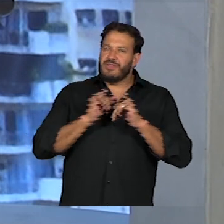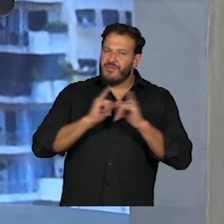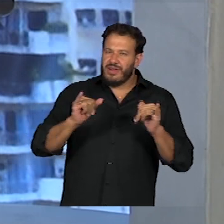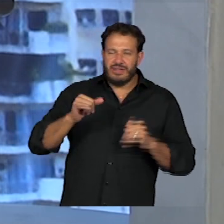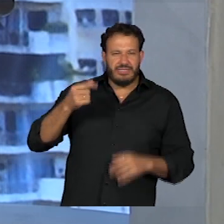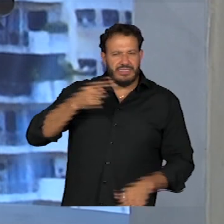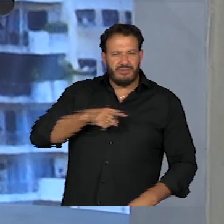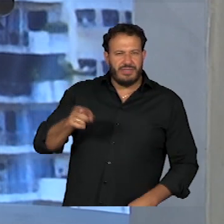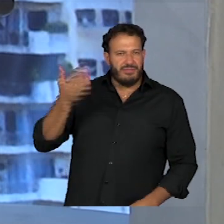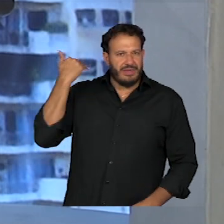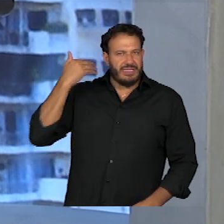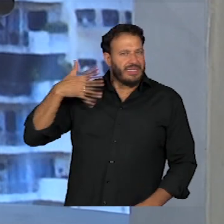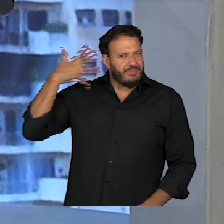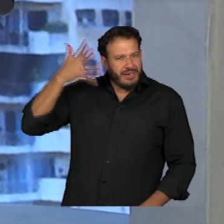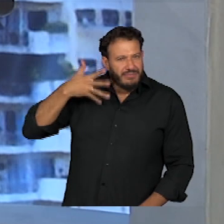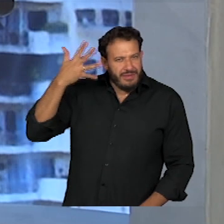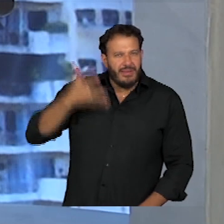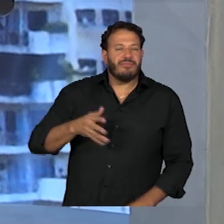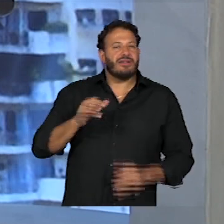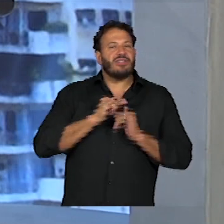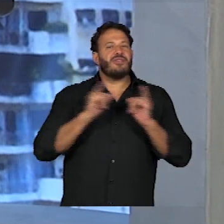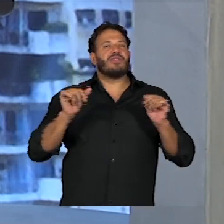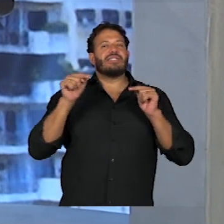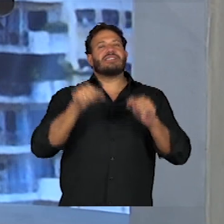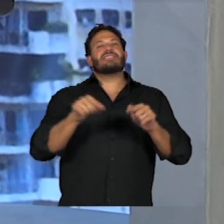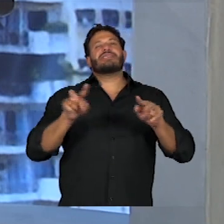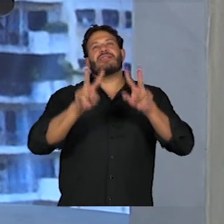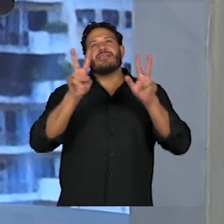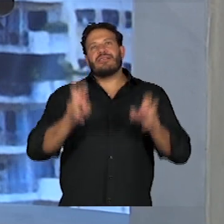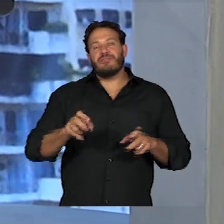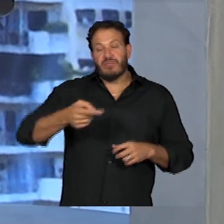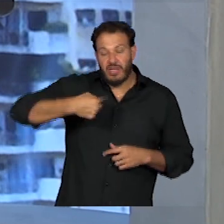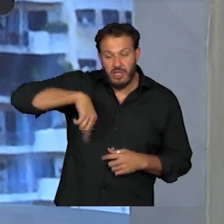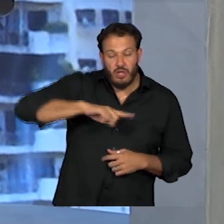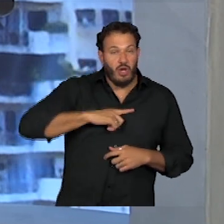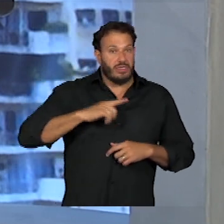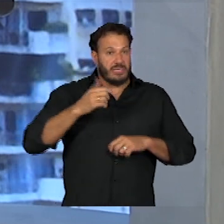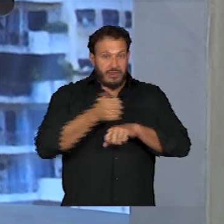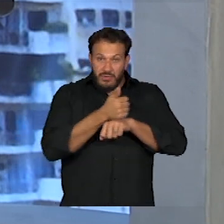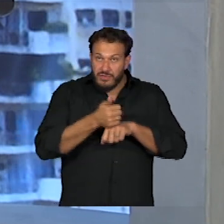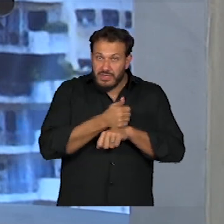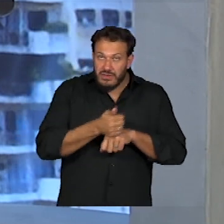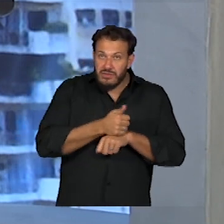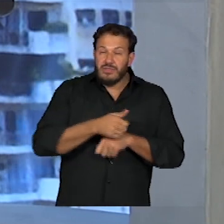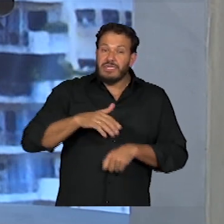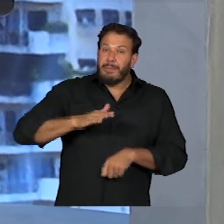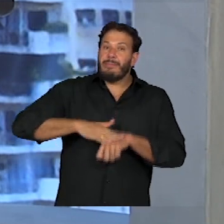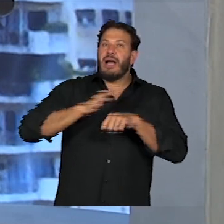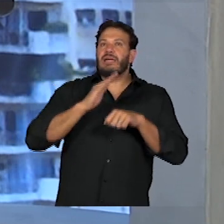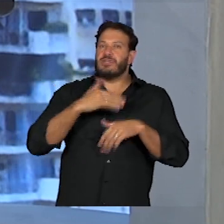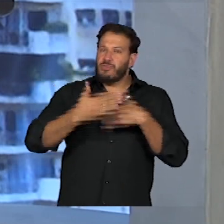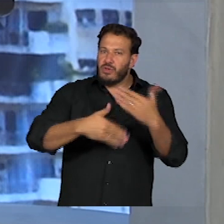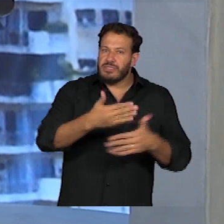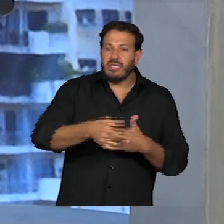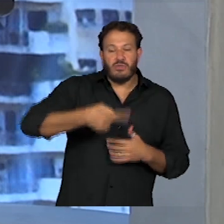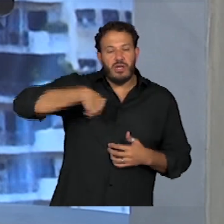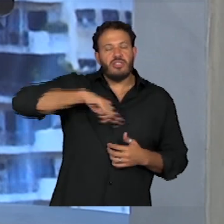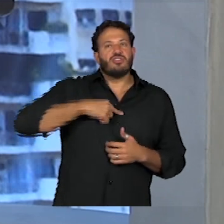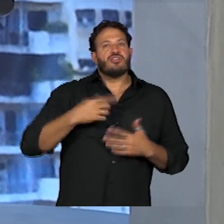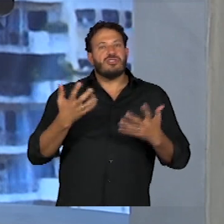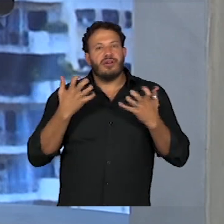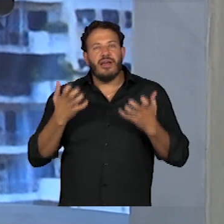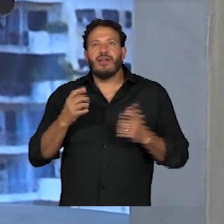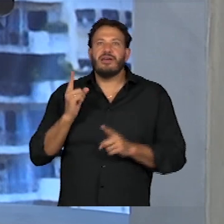passada para designers, e eu falei exatamente sobre isso. A nossa profissão é o que vai fazer o mundo ser acessível. Porque é a gente que encontra